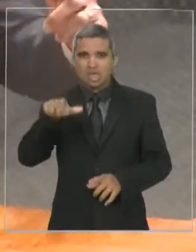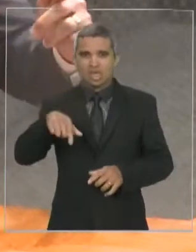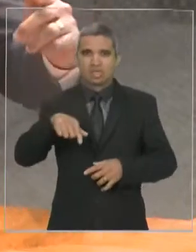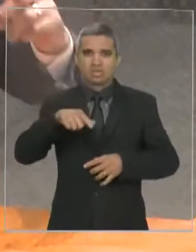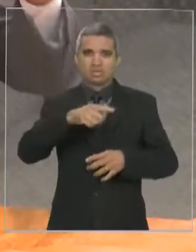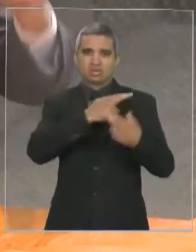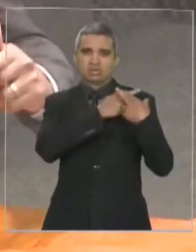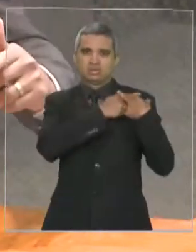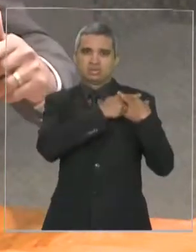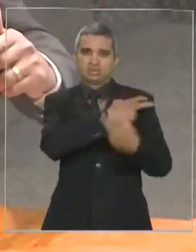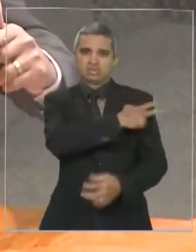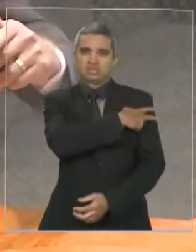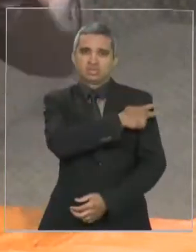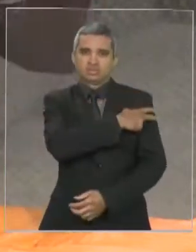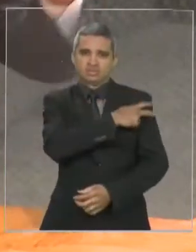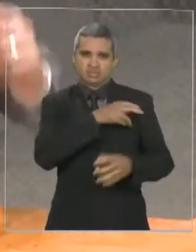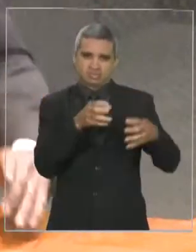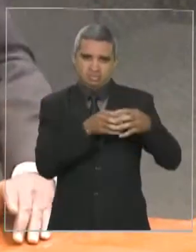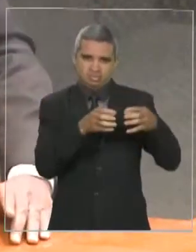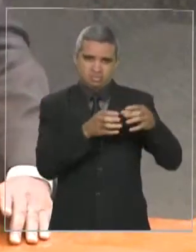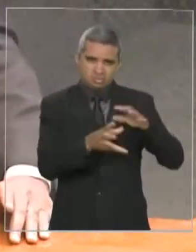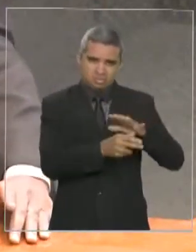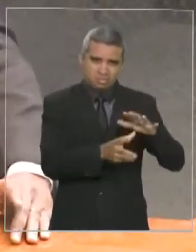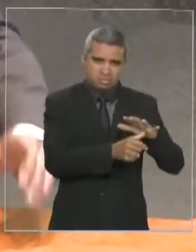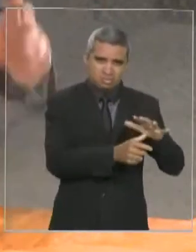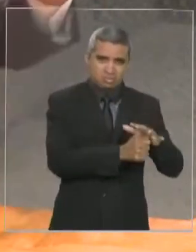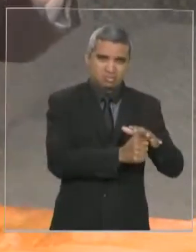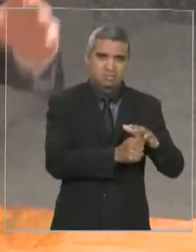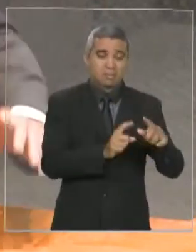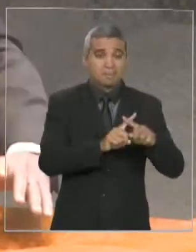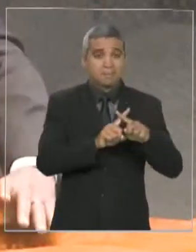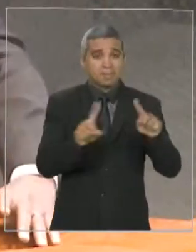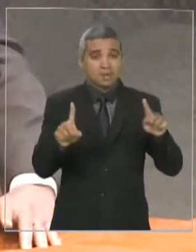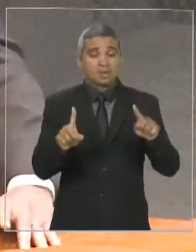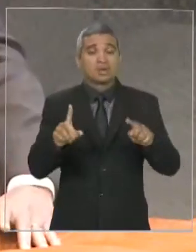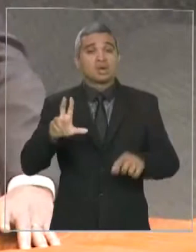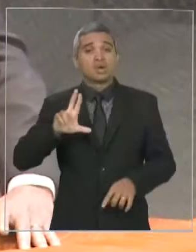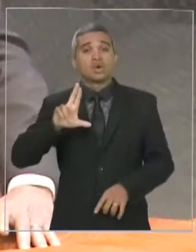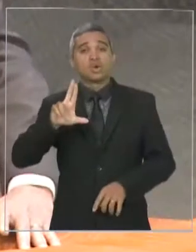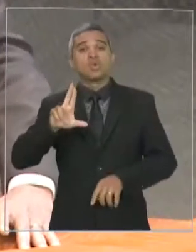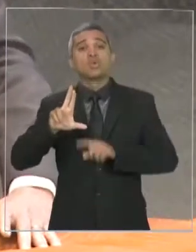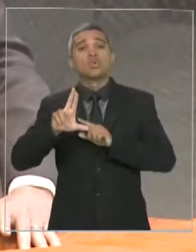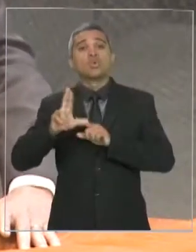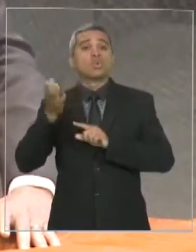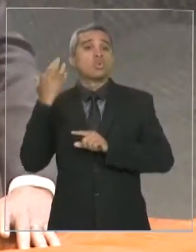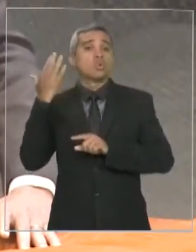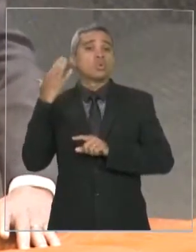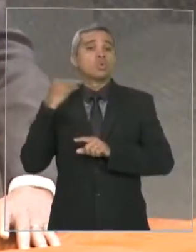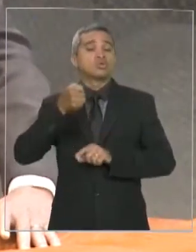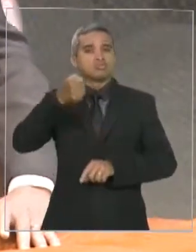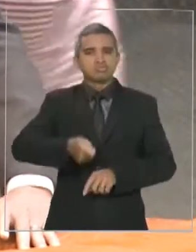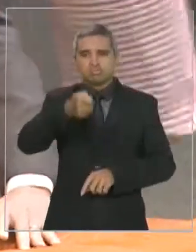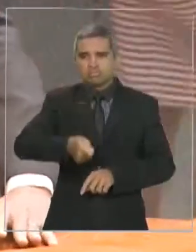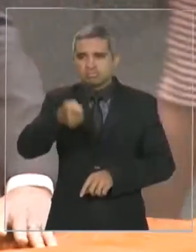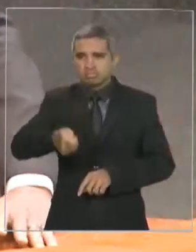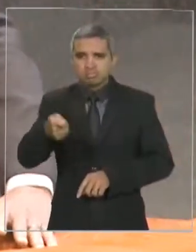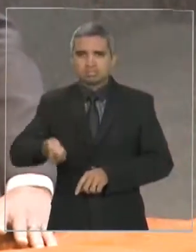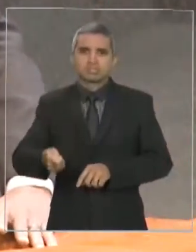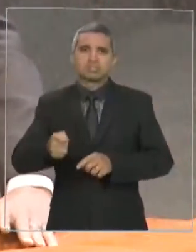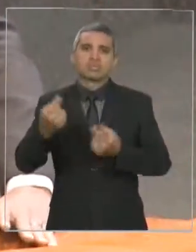reconhece que o Lula combateu firmemente a corrupção no país. E,